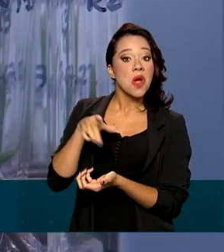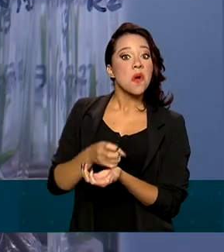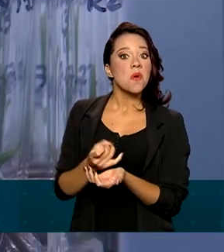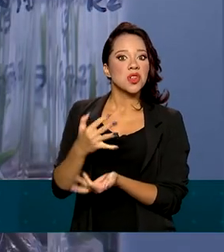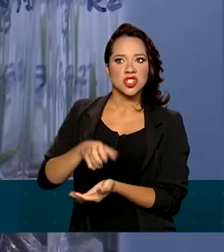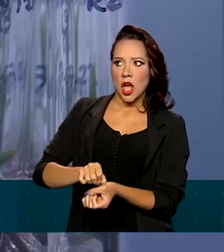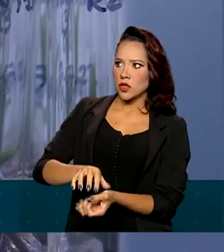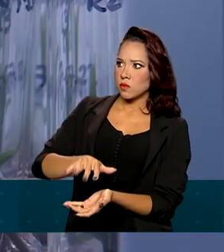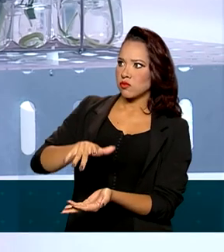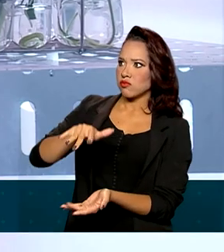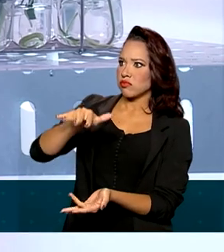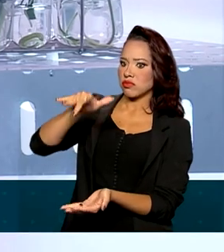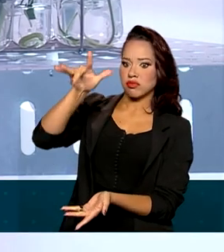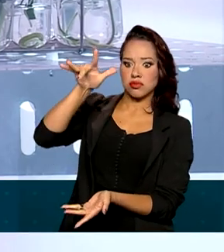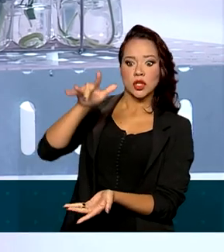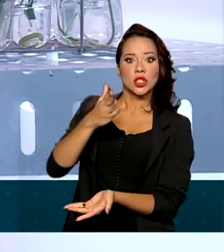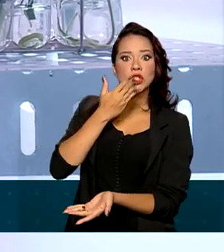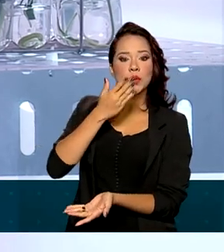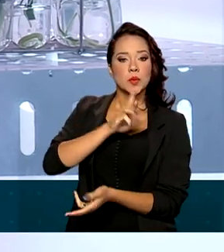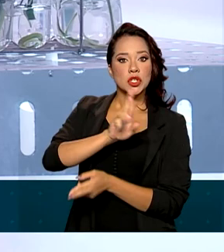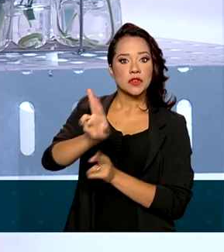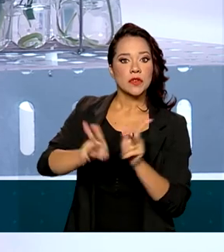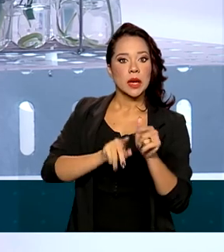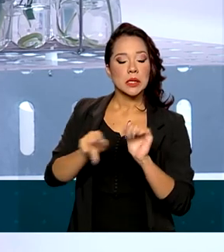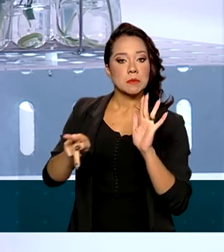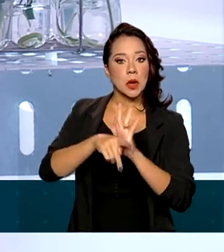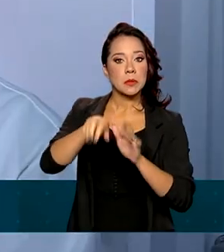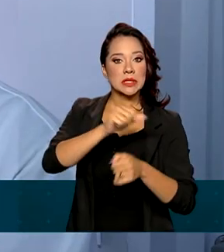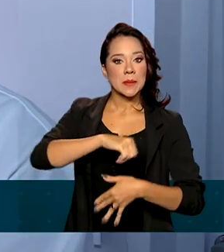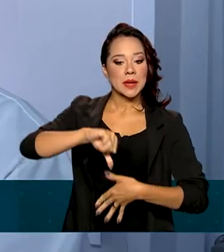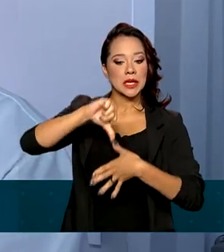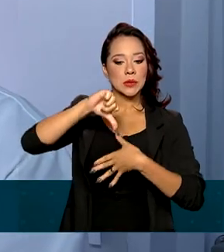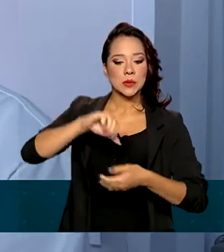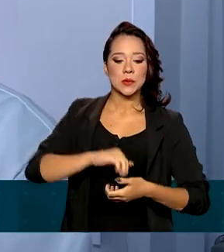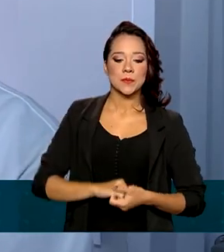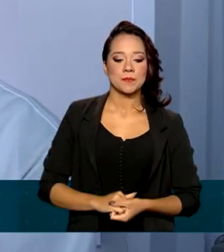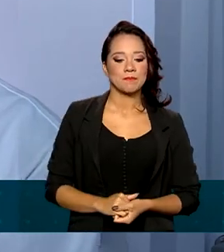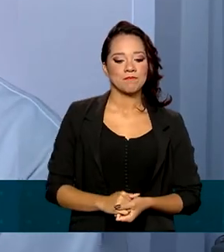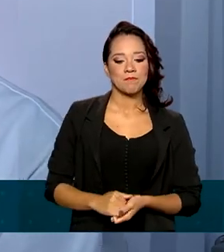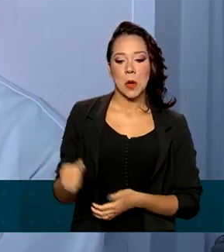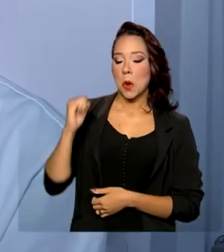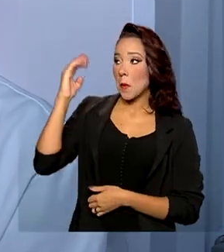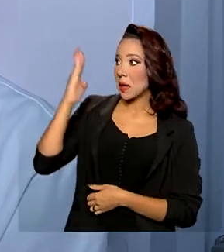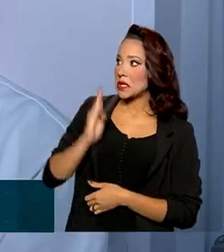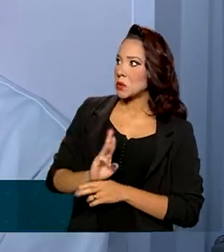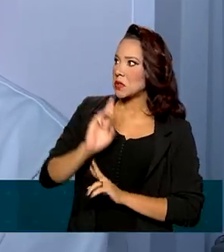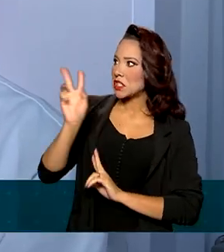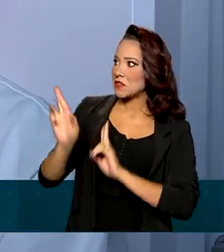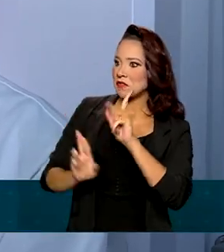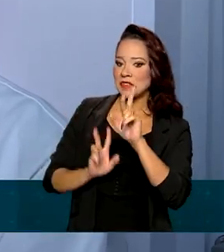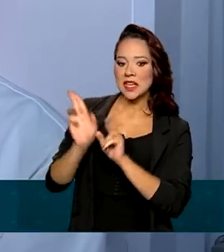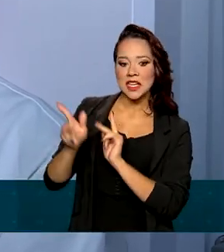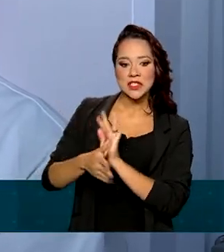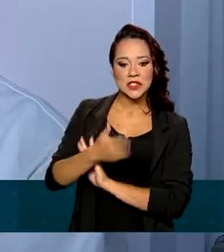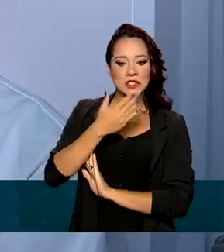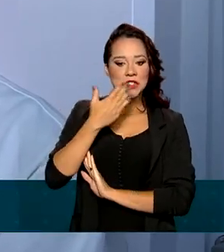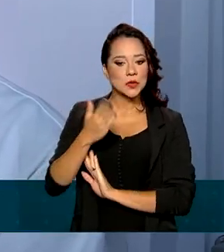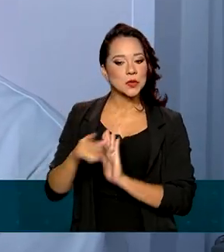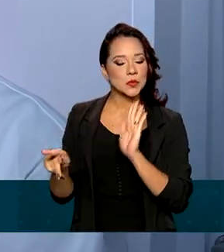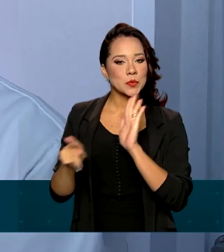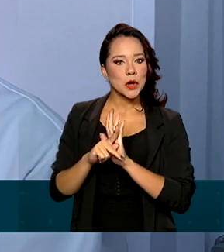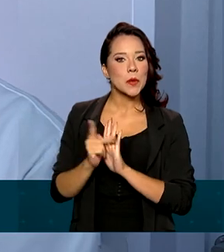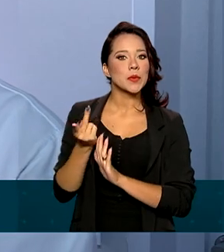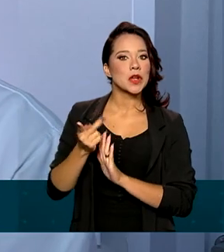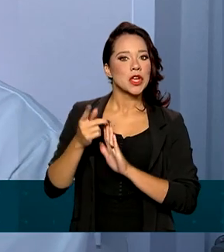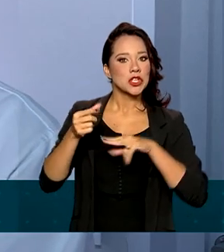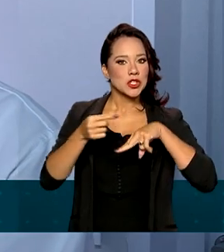volume significativo de espécies da América do Sul. O Brasil é o berço de uma diversidade muito grande de espécies nativas